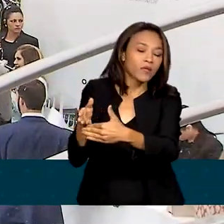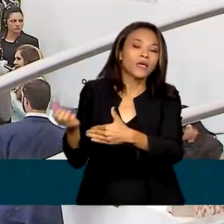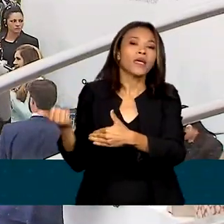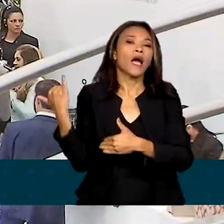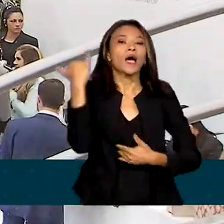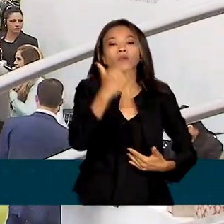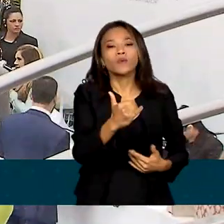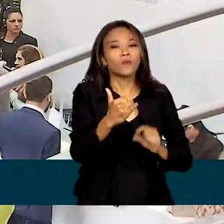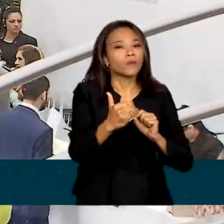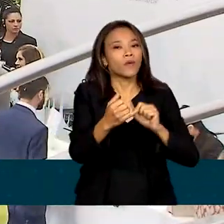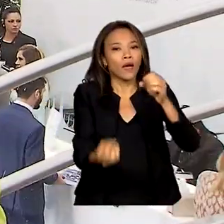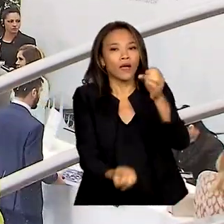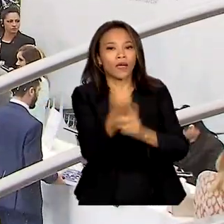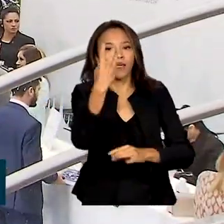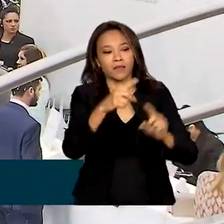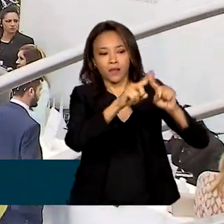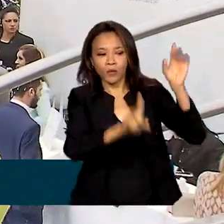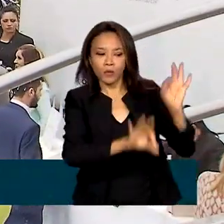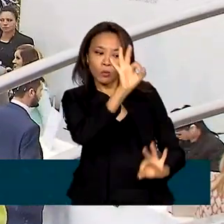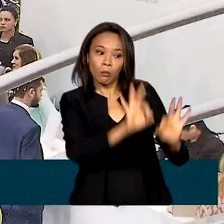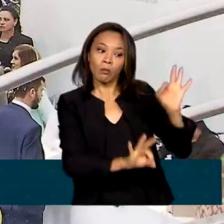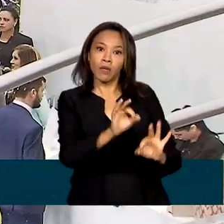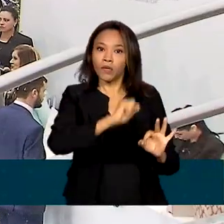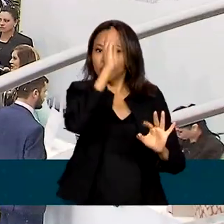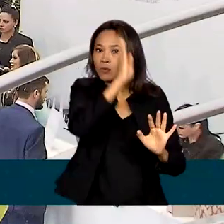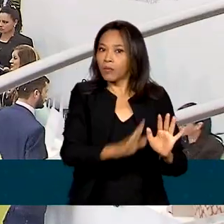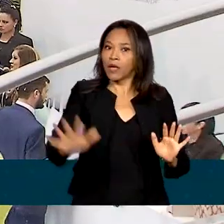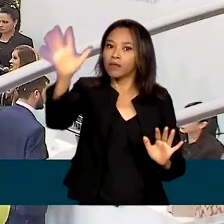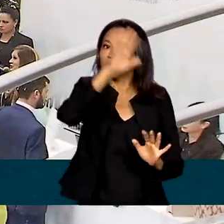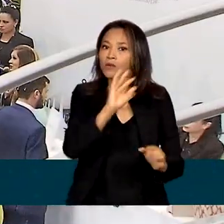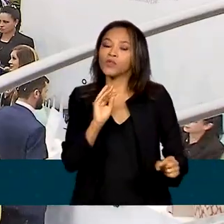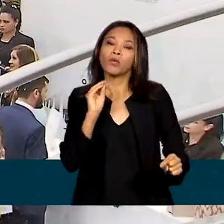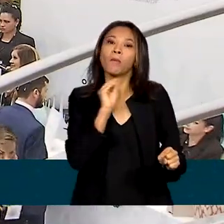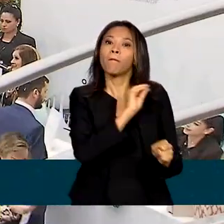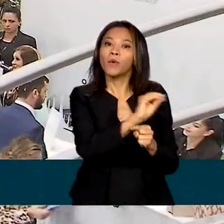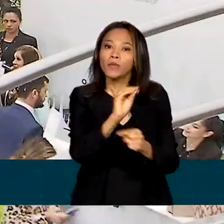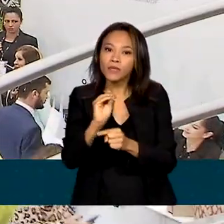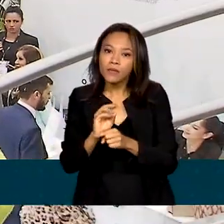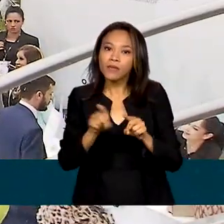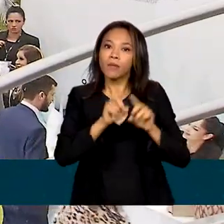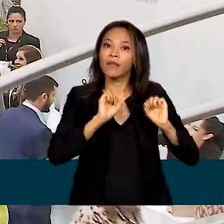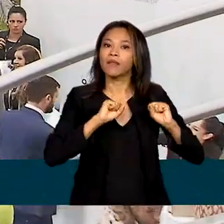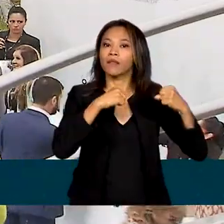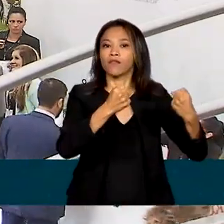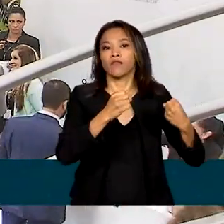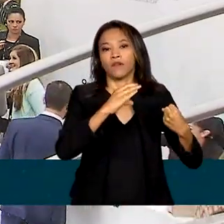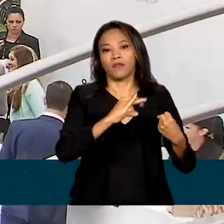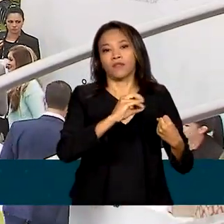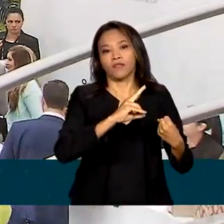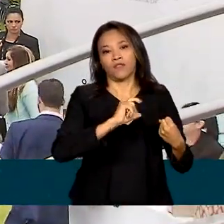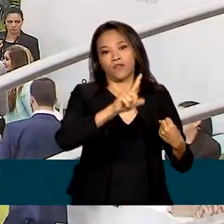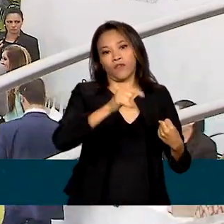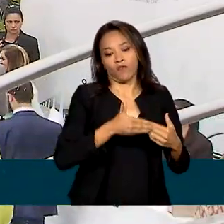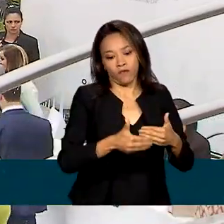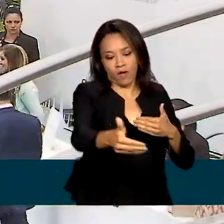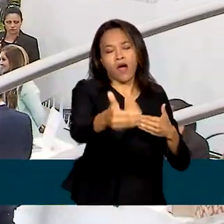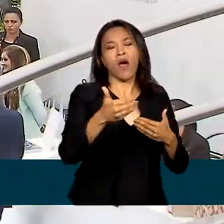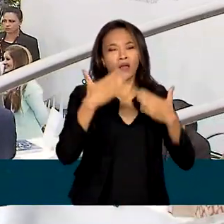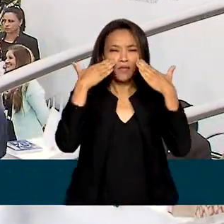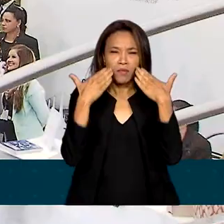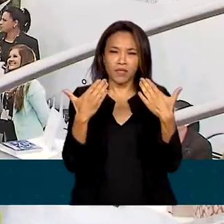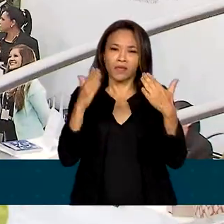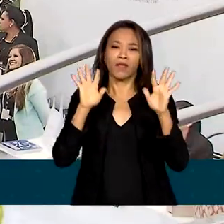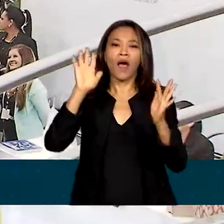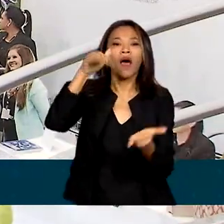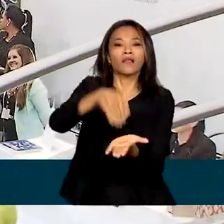anunciou a criação do Plano Nacional de Proteção e Defesa Civil, que deve ser apresentado até o final